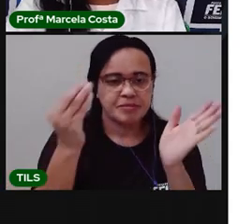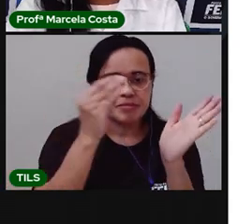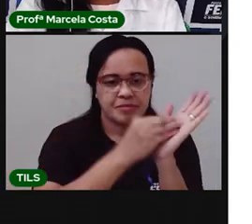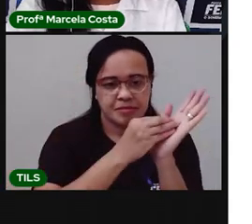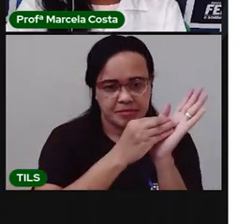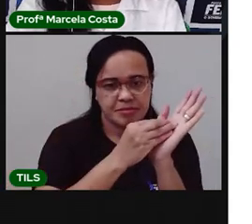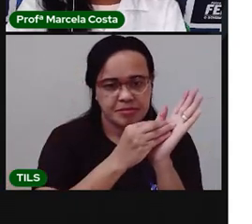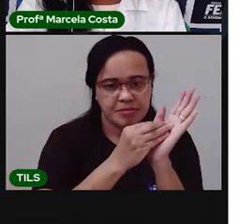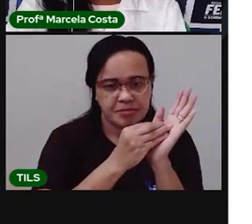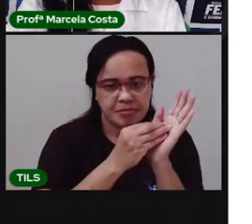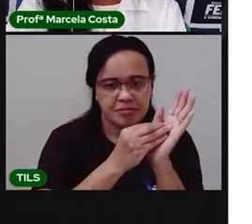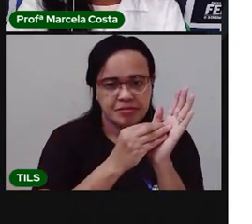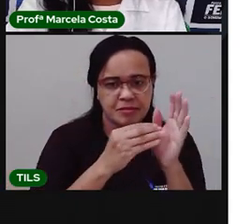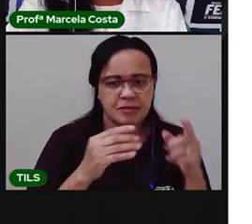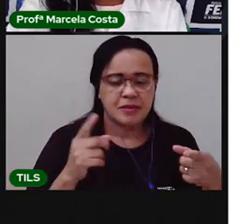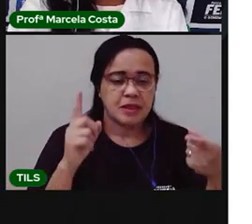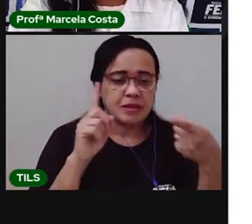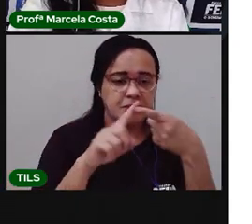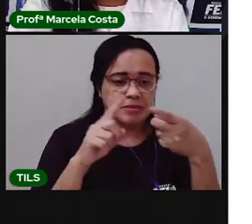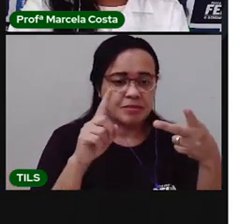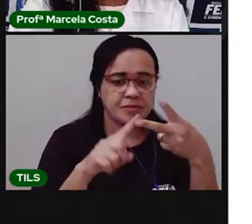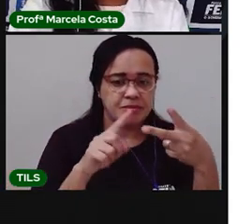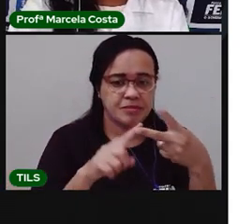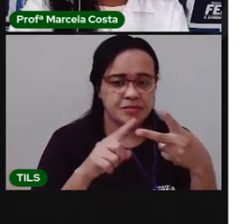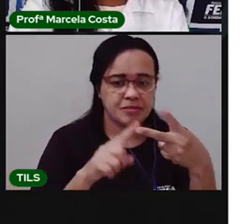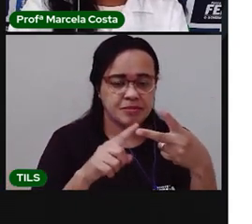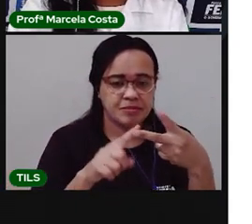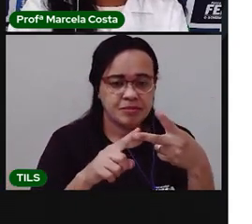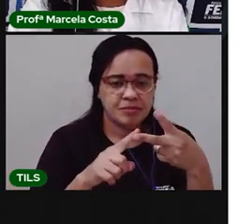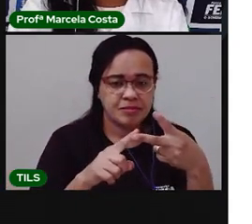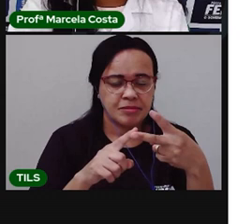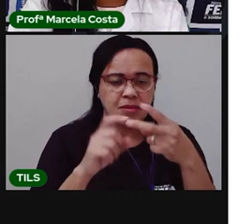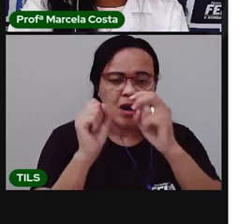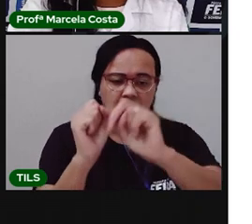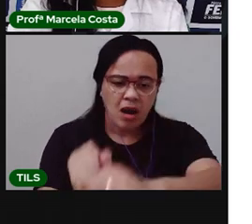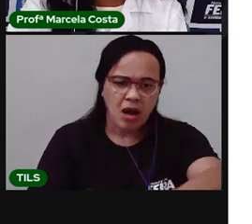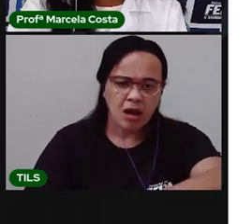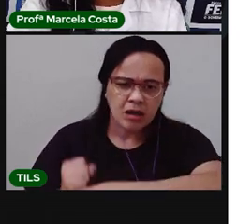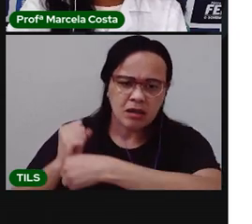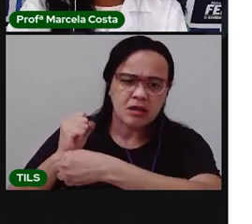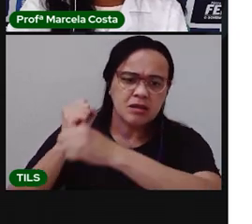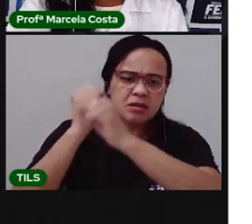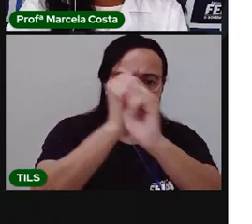Agora, observe aqui essa outra cena. O que é que aconteceu aqui com a canoa?